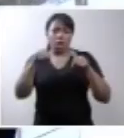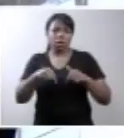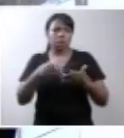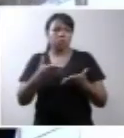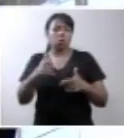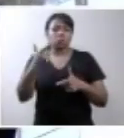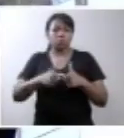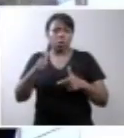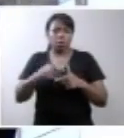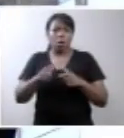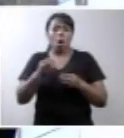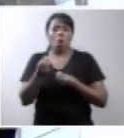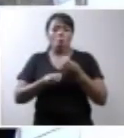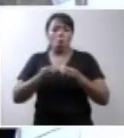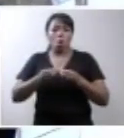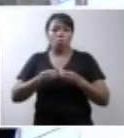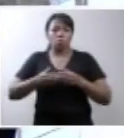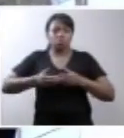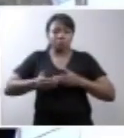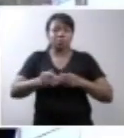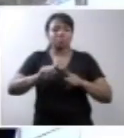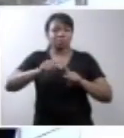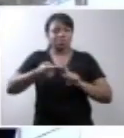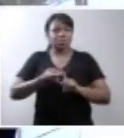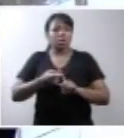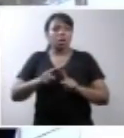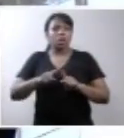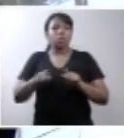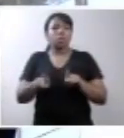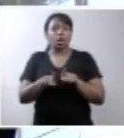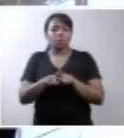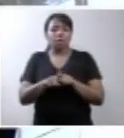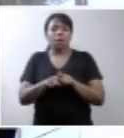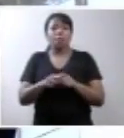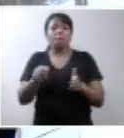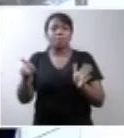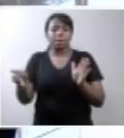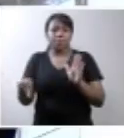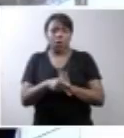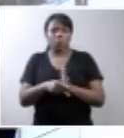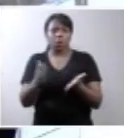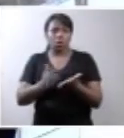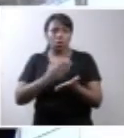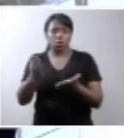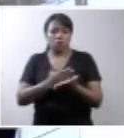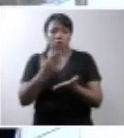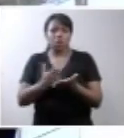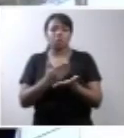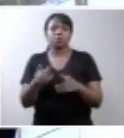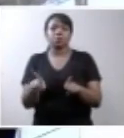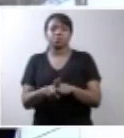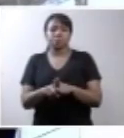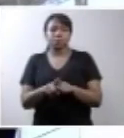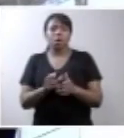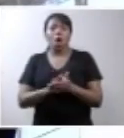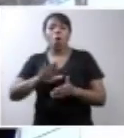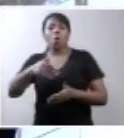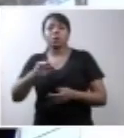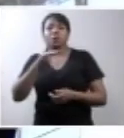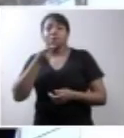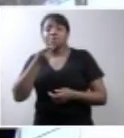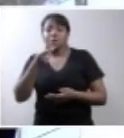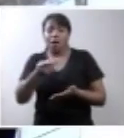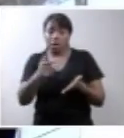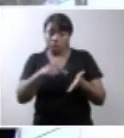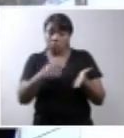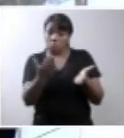problemas que tem uma gestação gemelar, já de início, de autoria do livro-texto do professor Bussain Maranemi, quando ele fala,